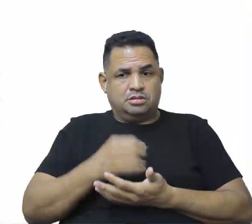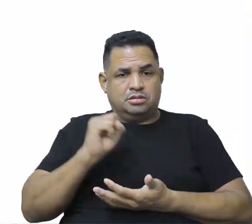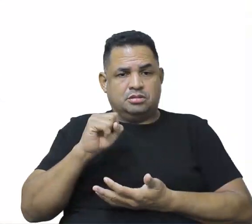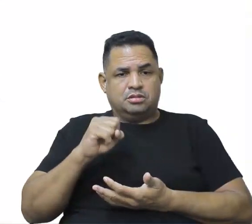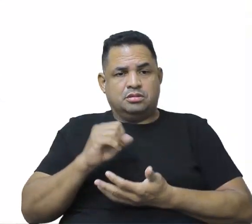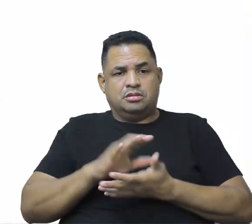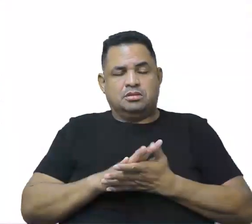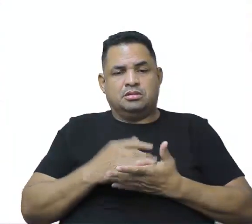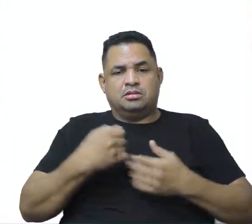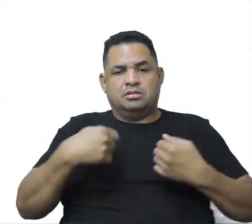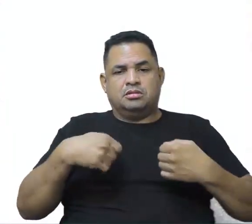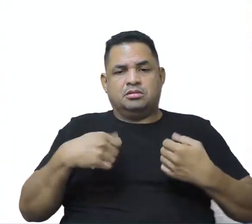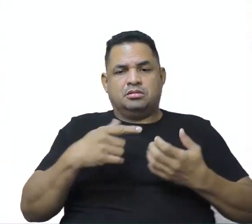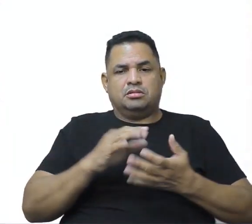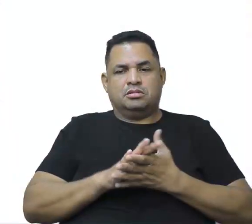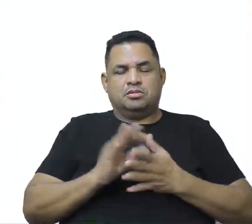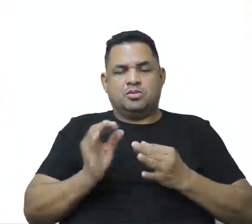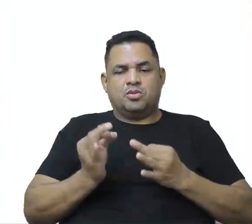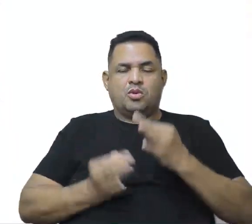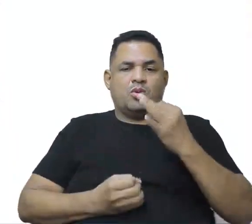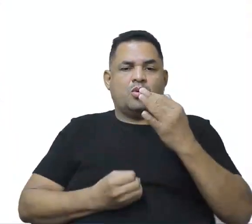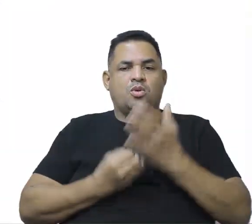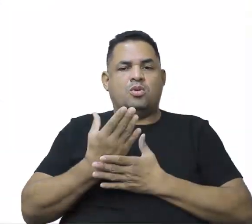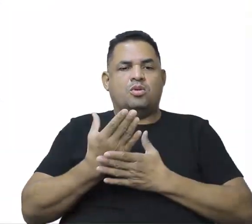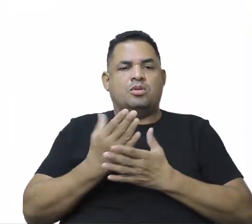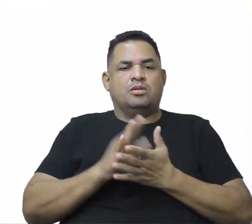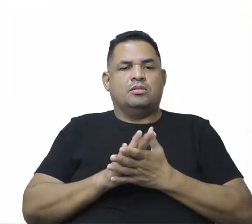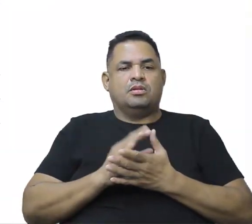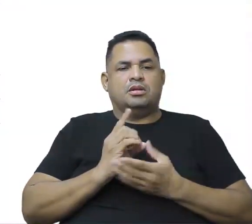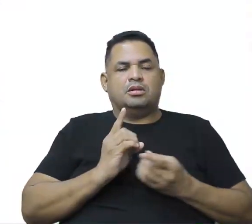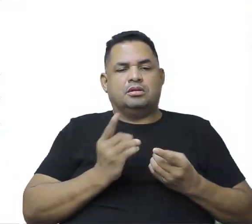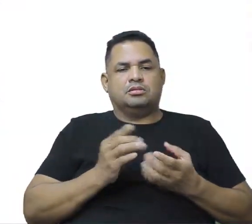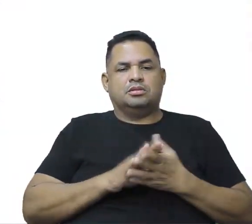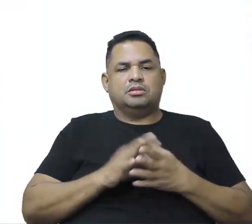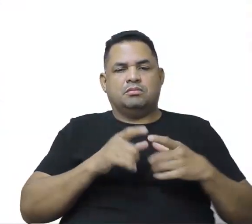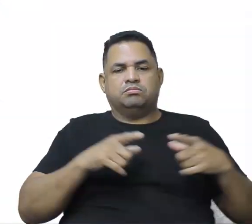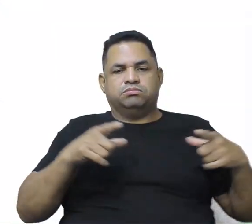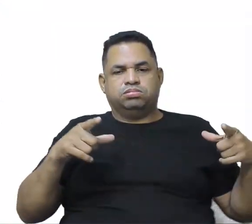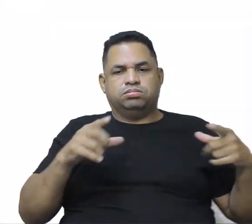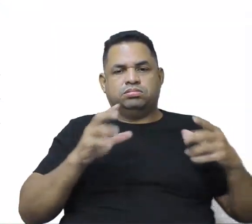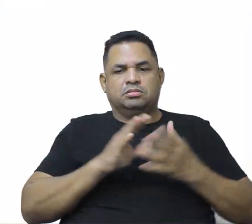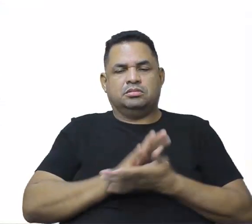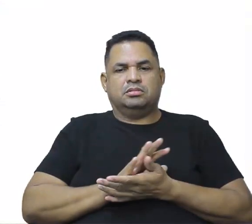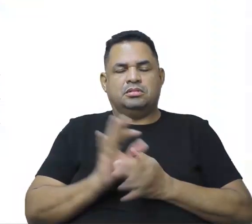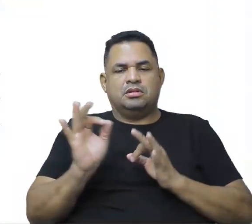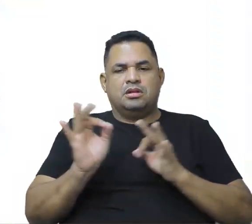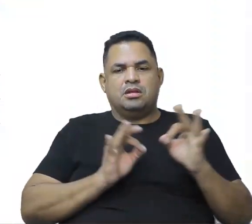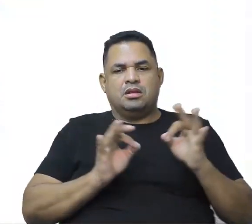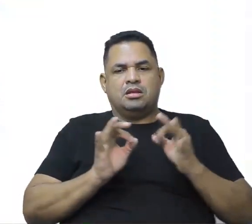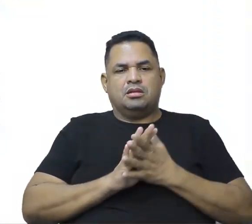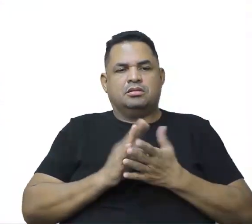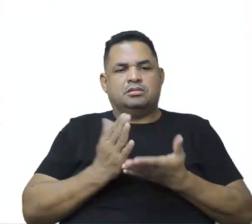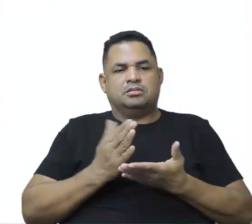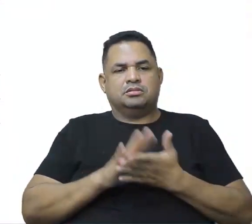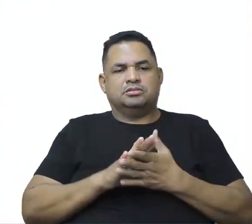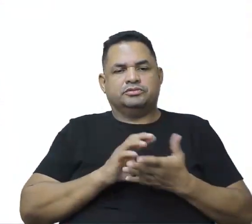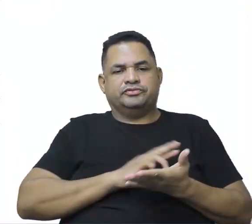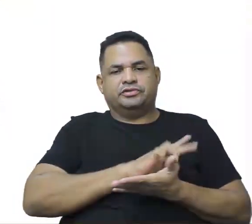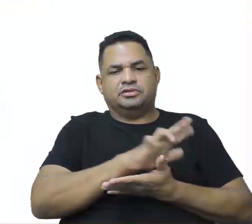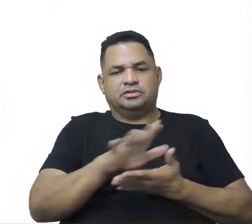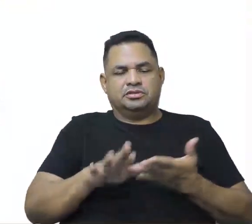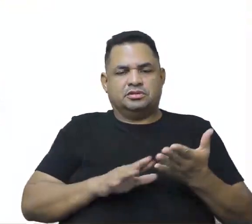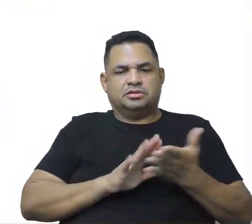sim as necessidades que são criadas para atender a crescente população e a elaboração cada vez mais